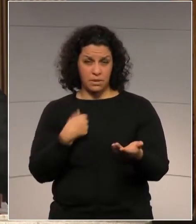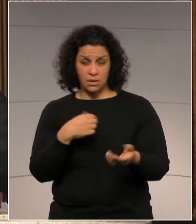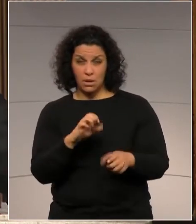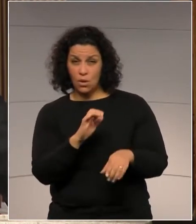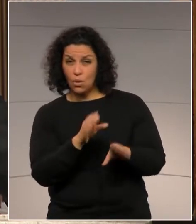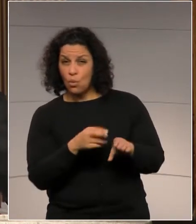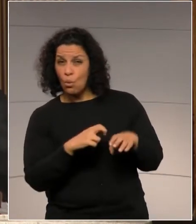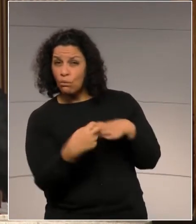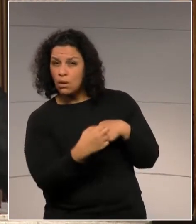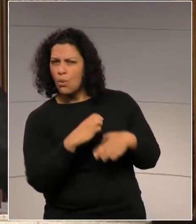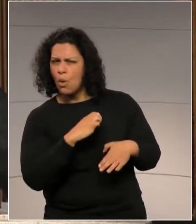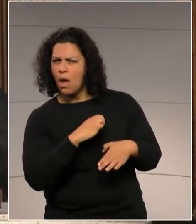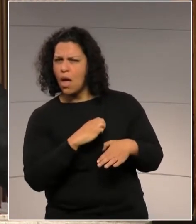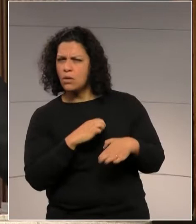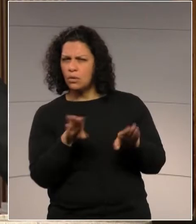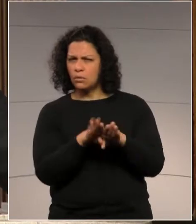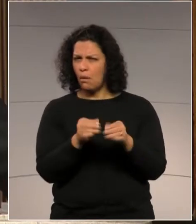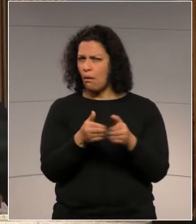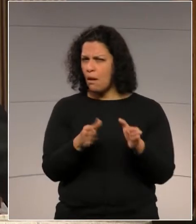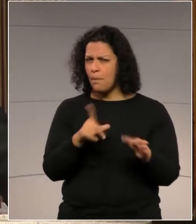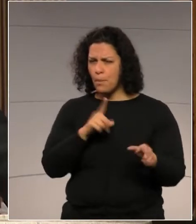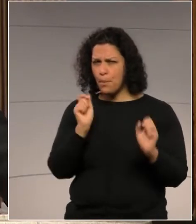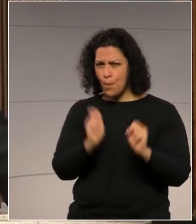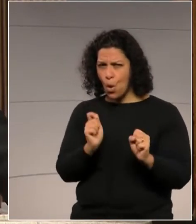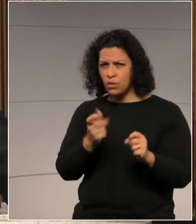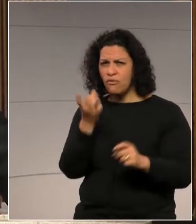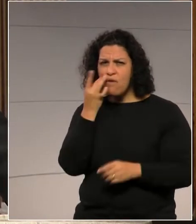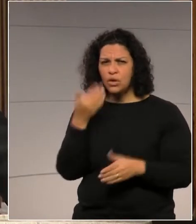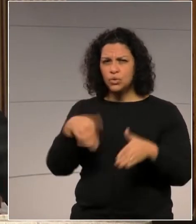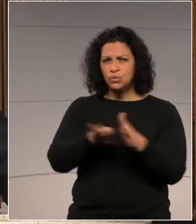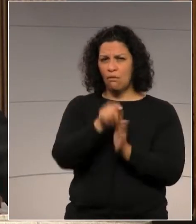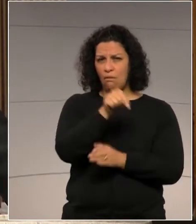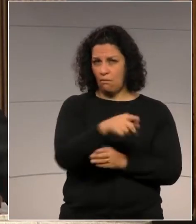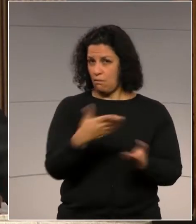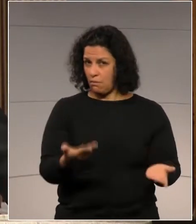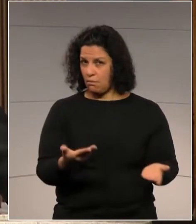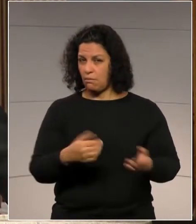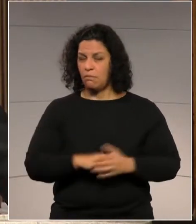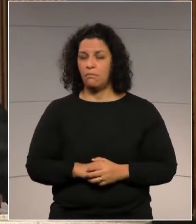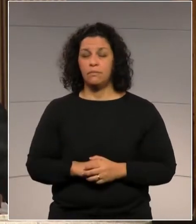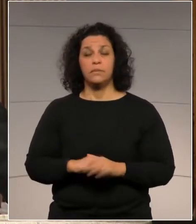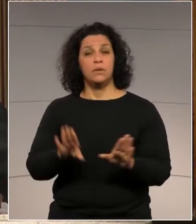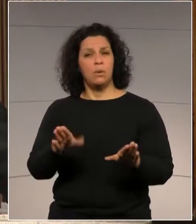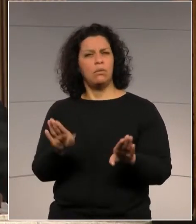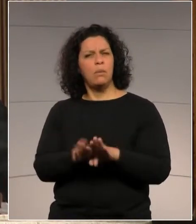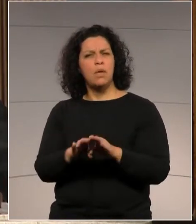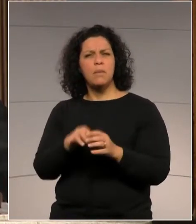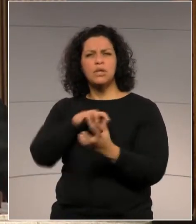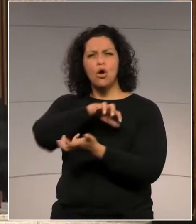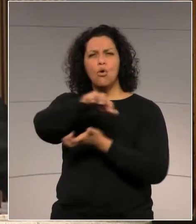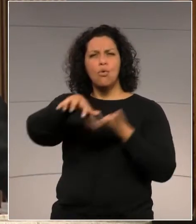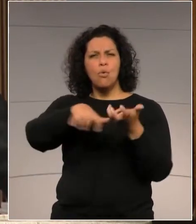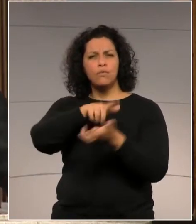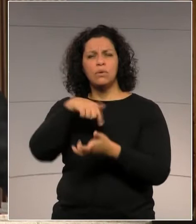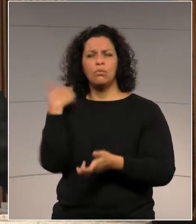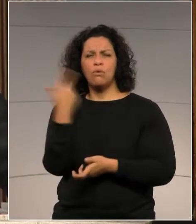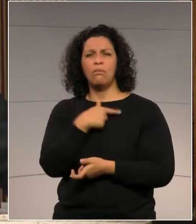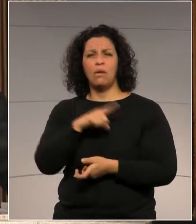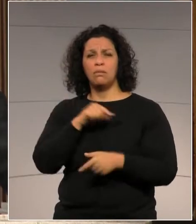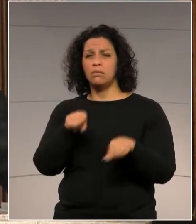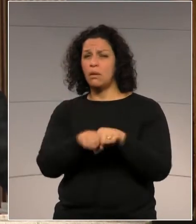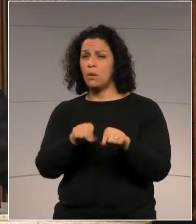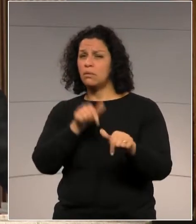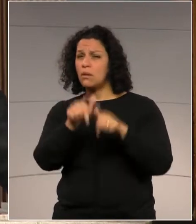Conselho de Ética fosse tão aberto e tão fácil chegar a ele. Imagina a confusão que teríamos aqui e o